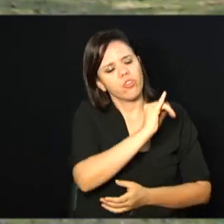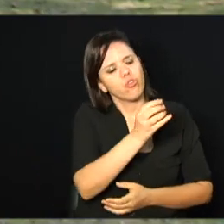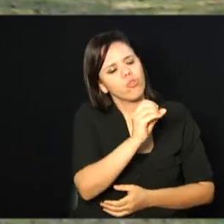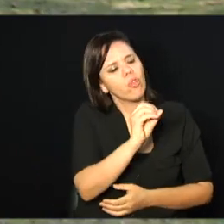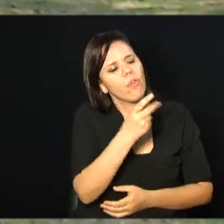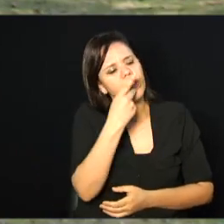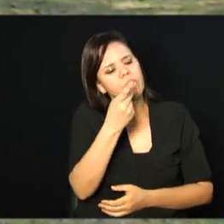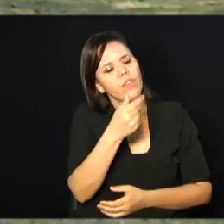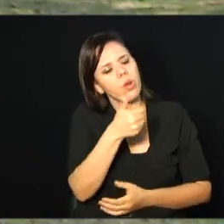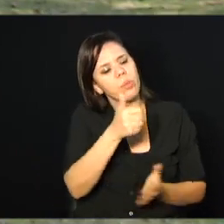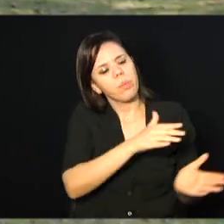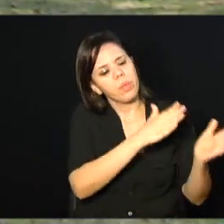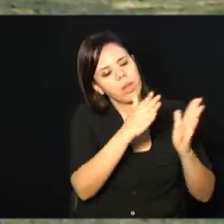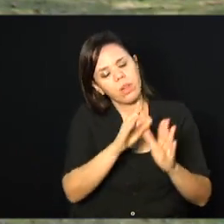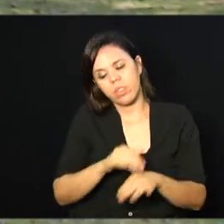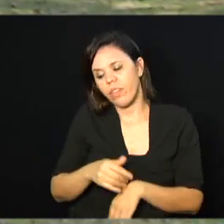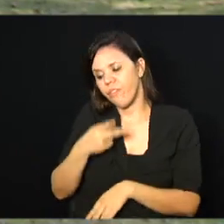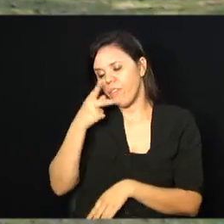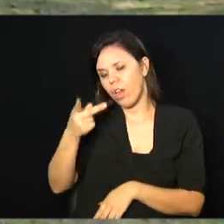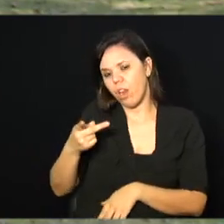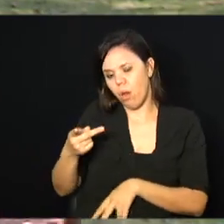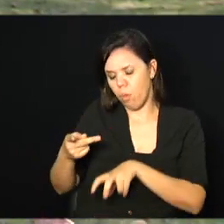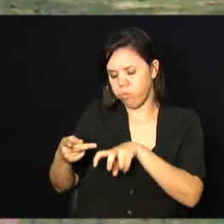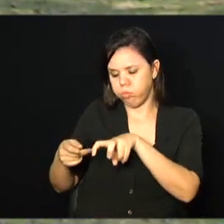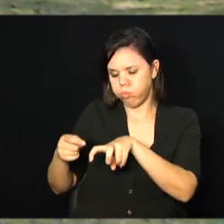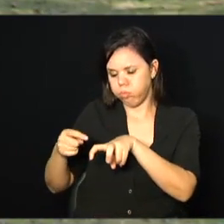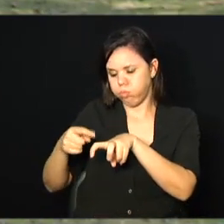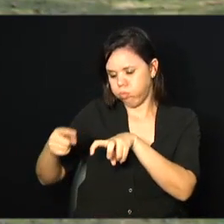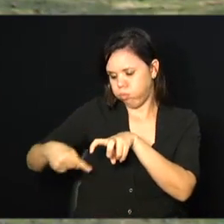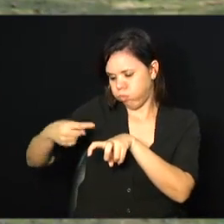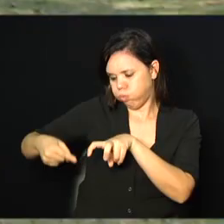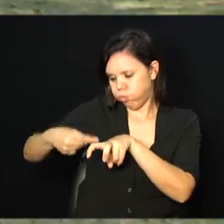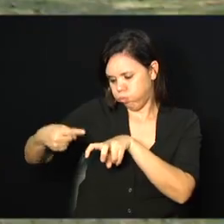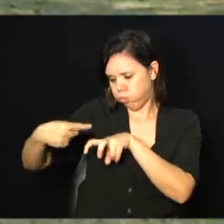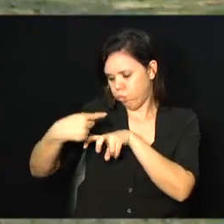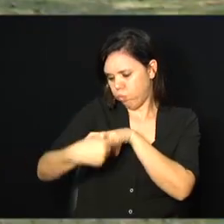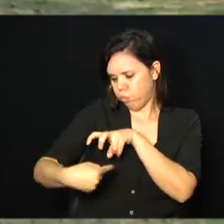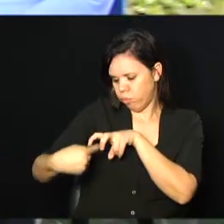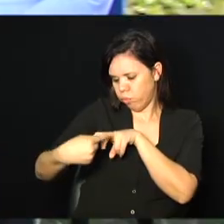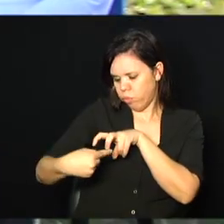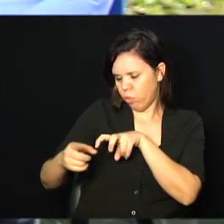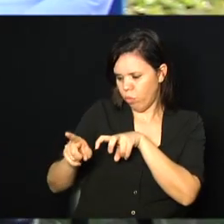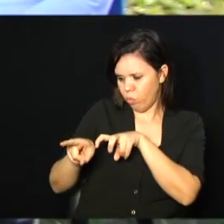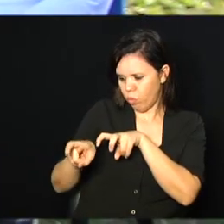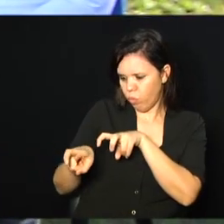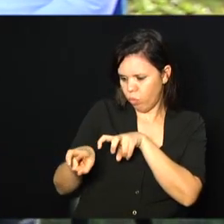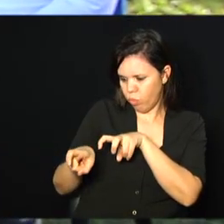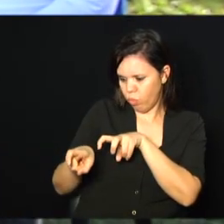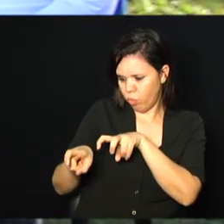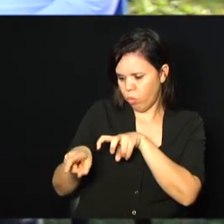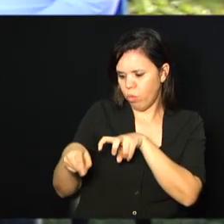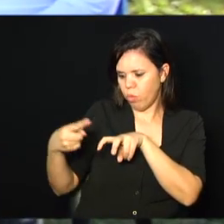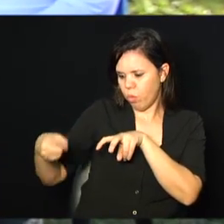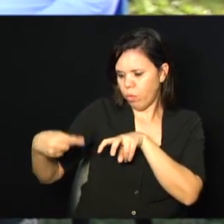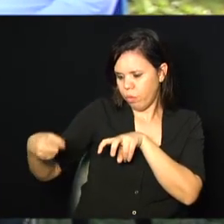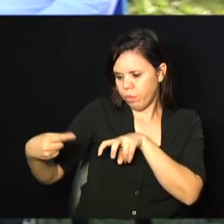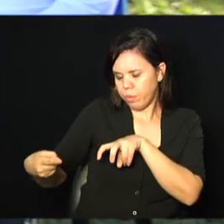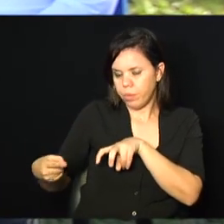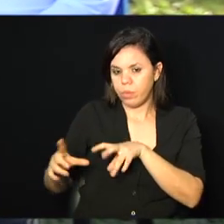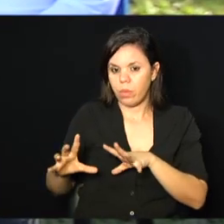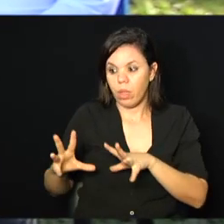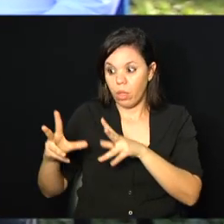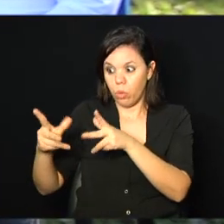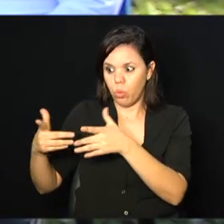bloco sobre os triciclos, as cadeiras. Como é que vocês conseguem? Bom, os triciclos, a maioria é tudo